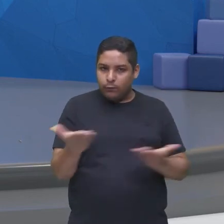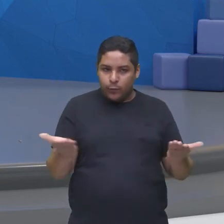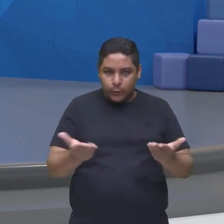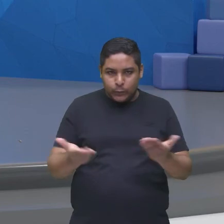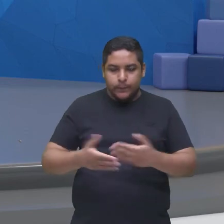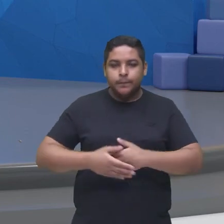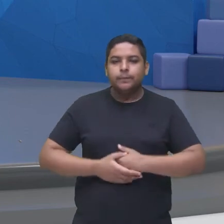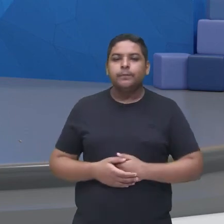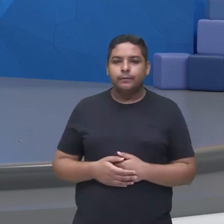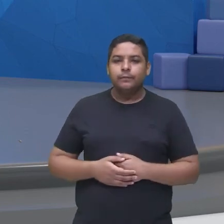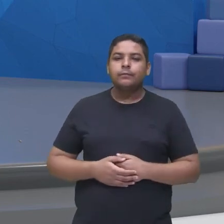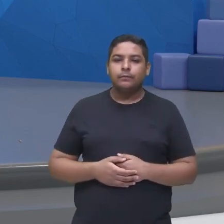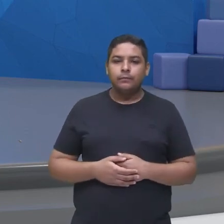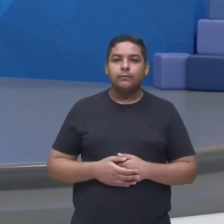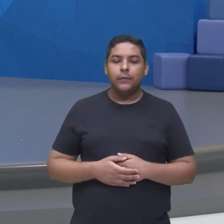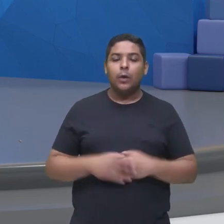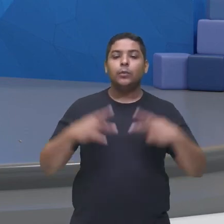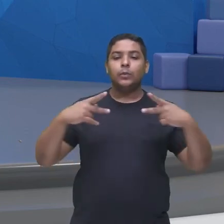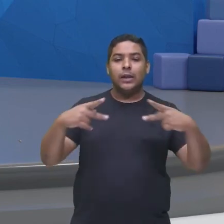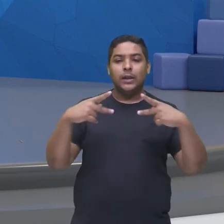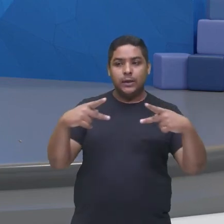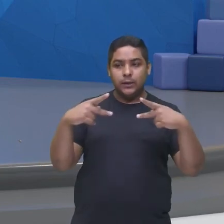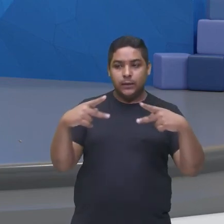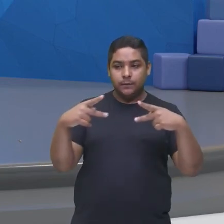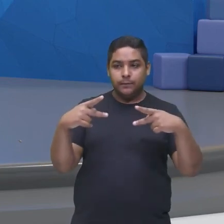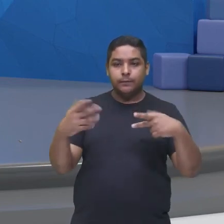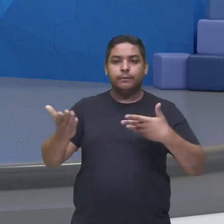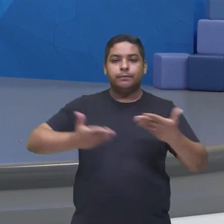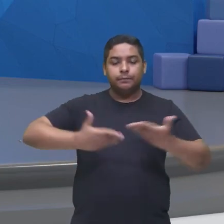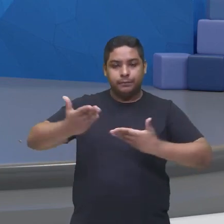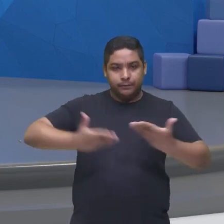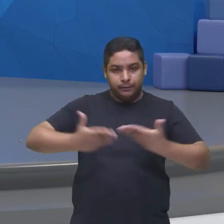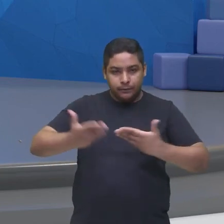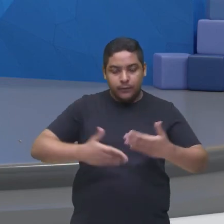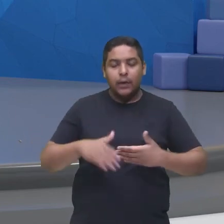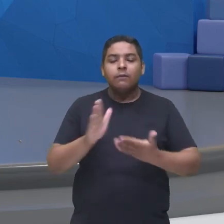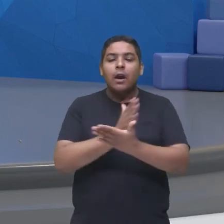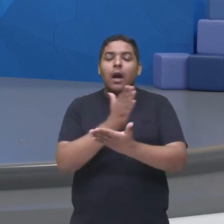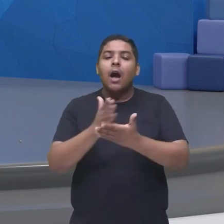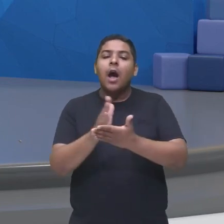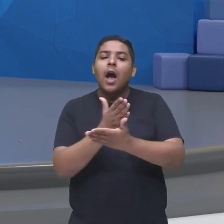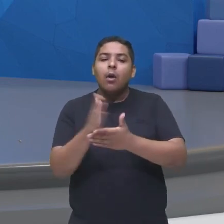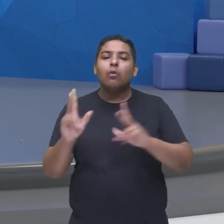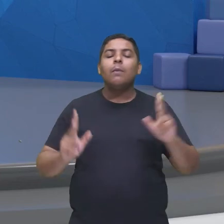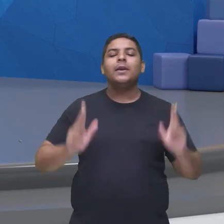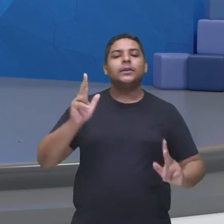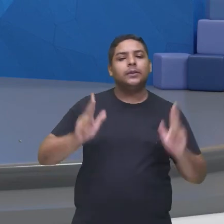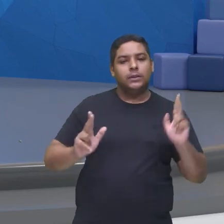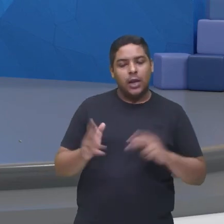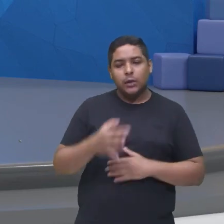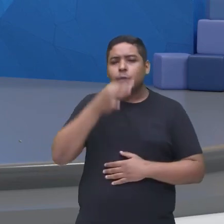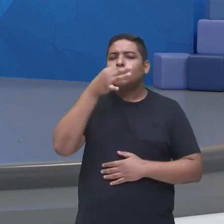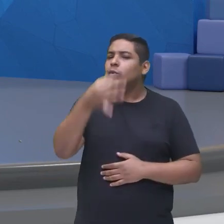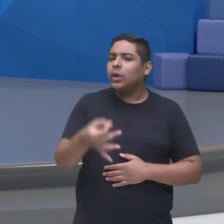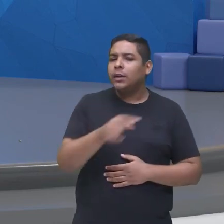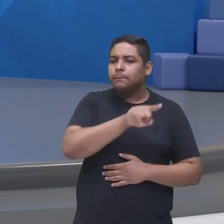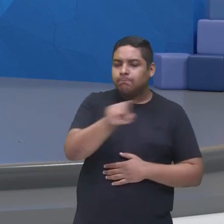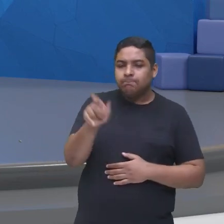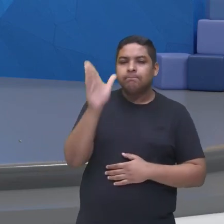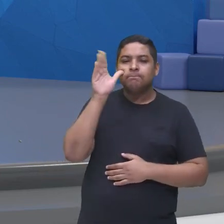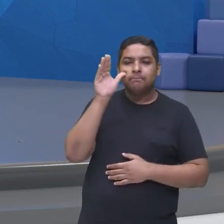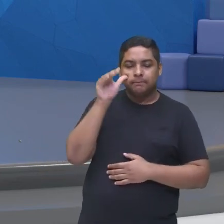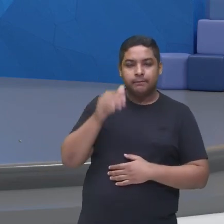link interativo, com algumas séries que a gente pode tá sugerindo aí pra você assistir, e